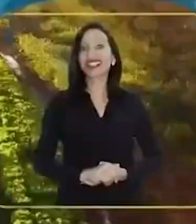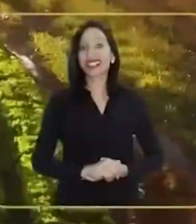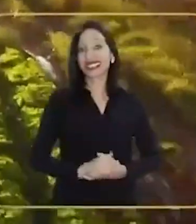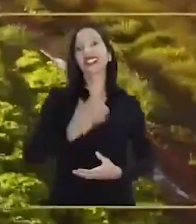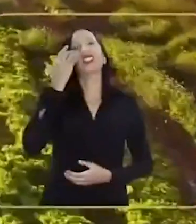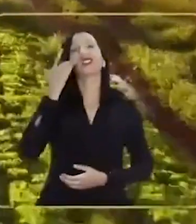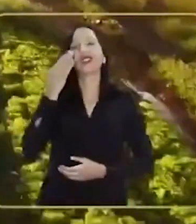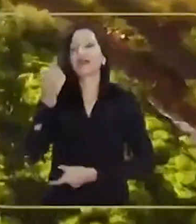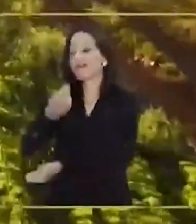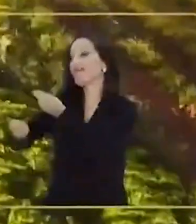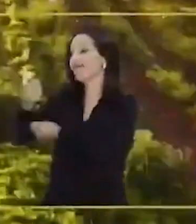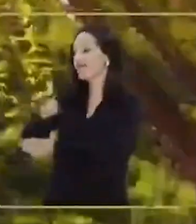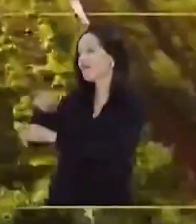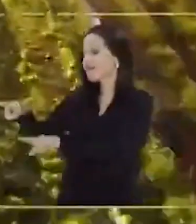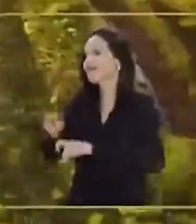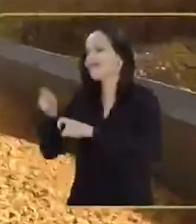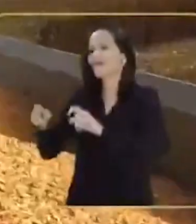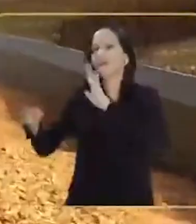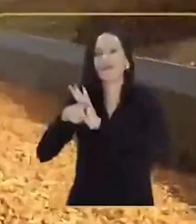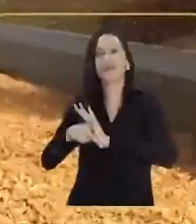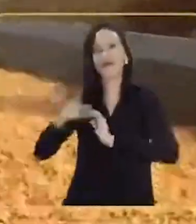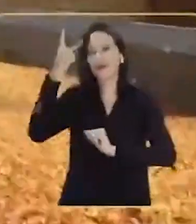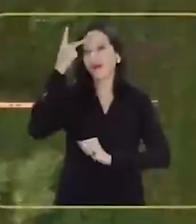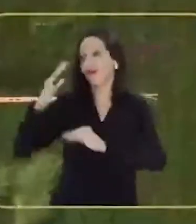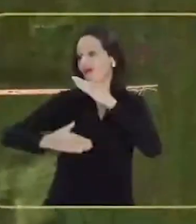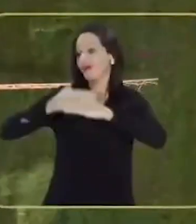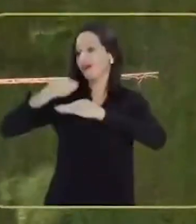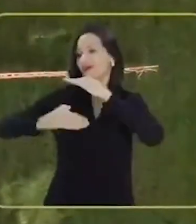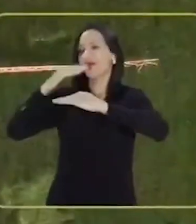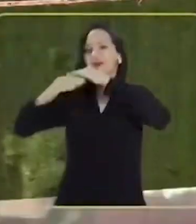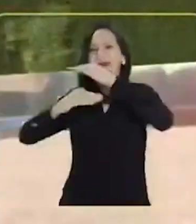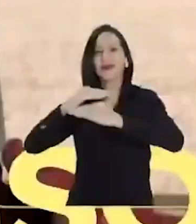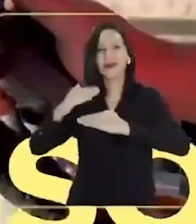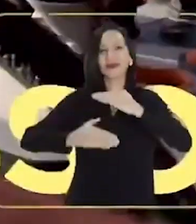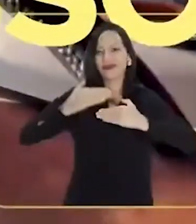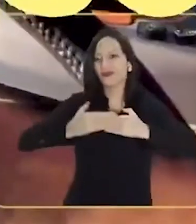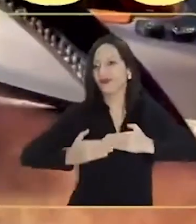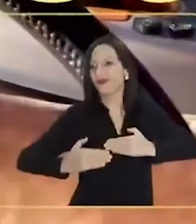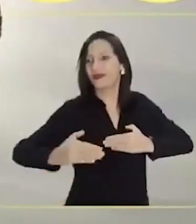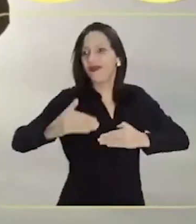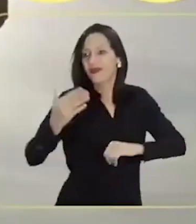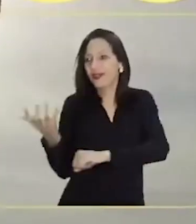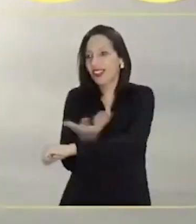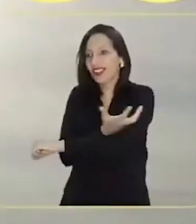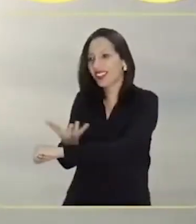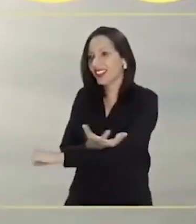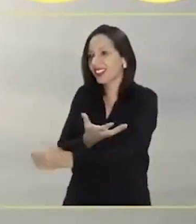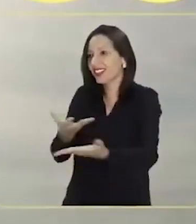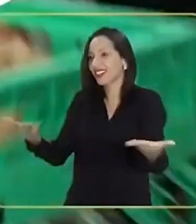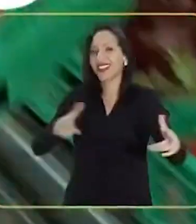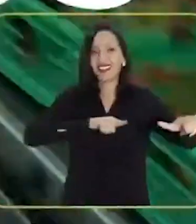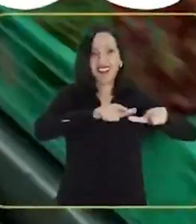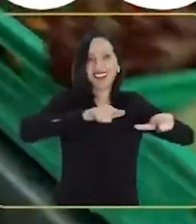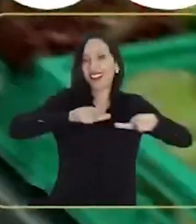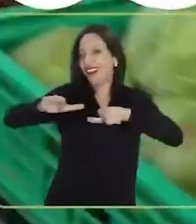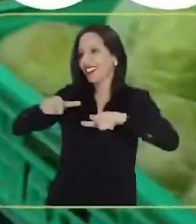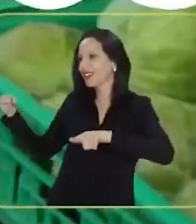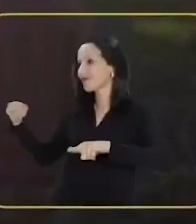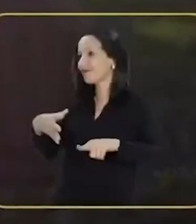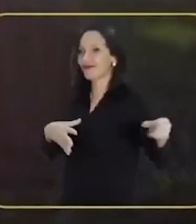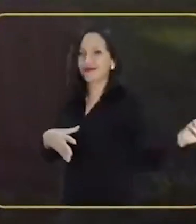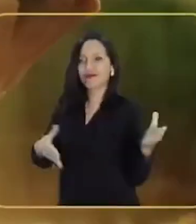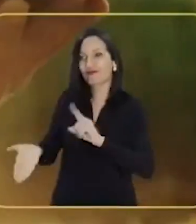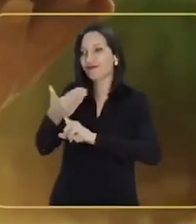O Tarcísio, o agronegócio em São Paulo É desenvolvimento É progresso no campo Mais empregos